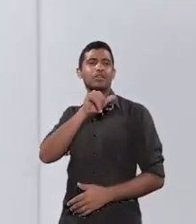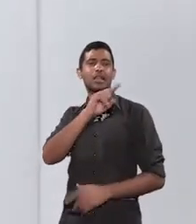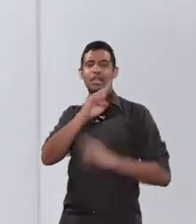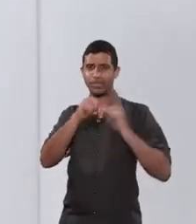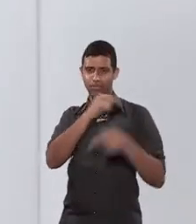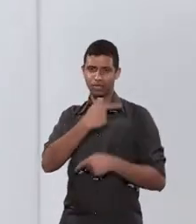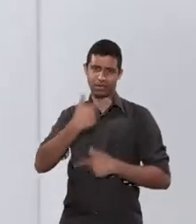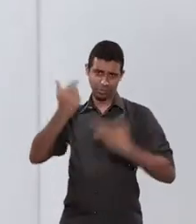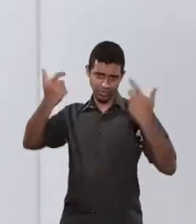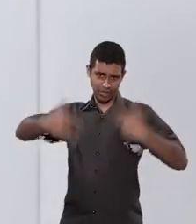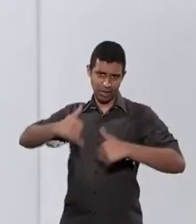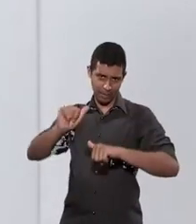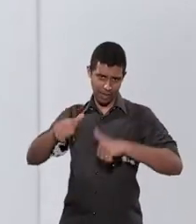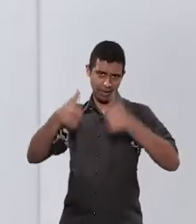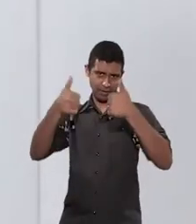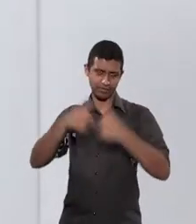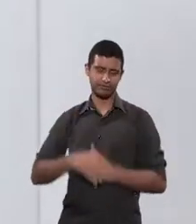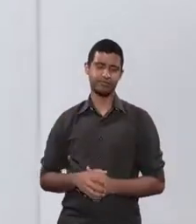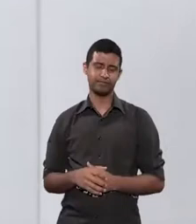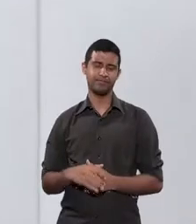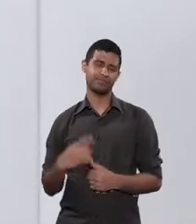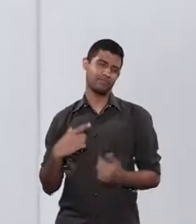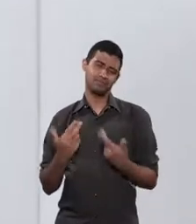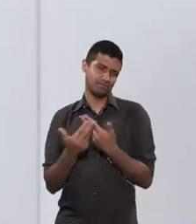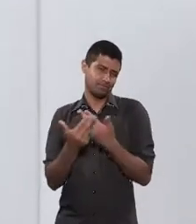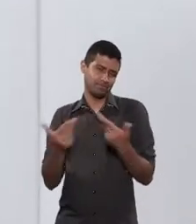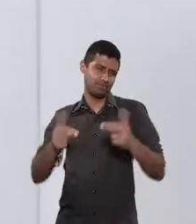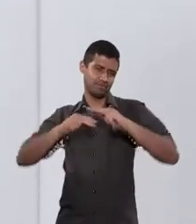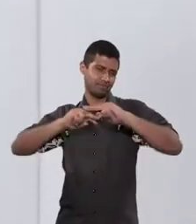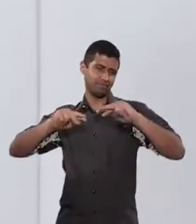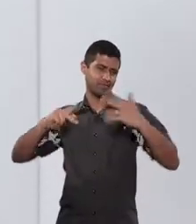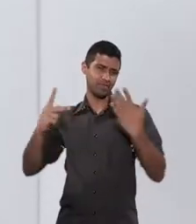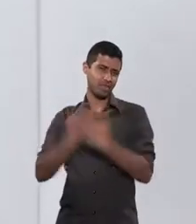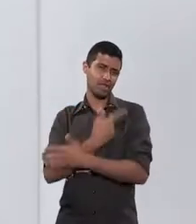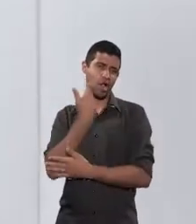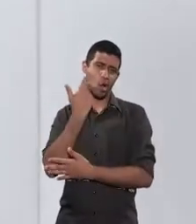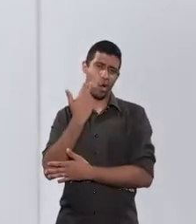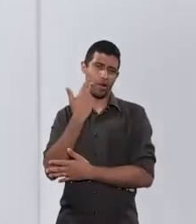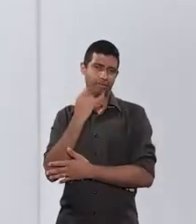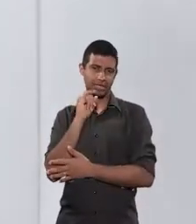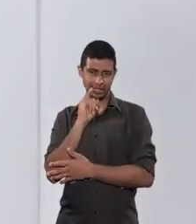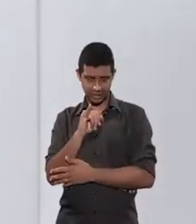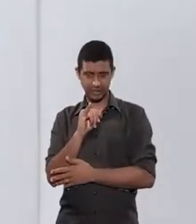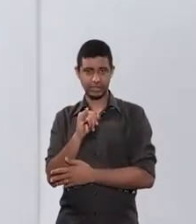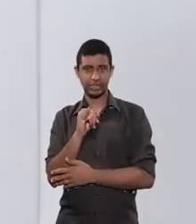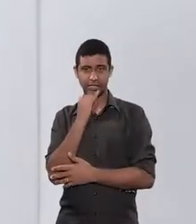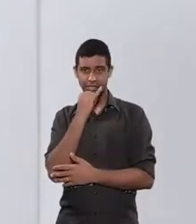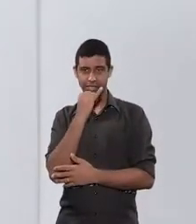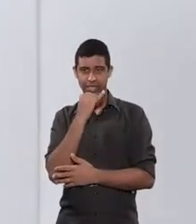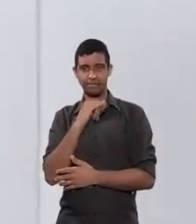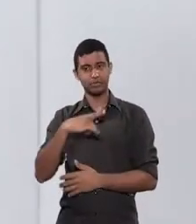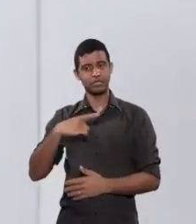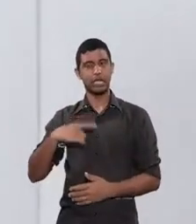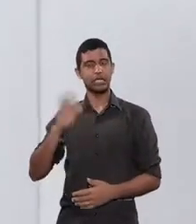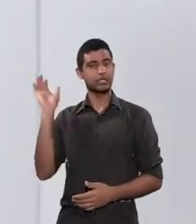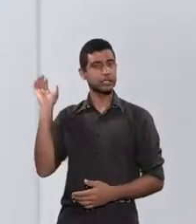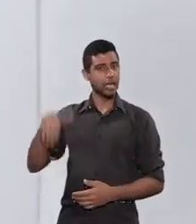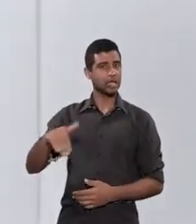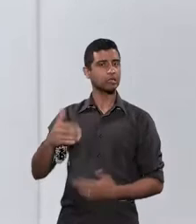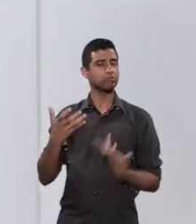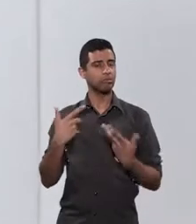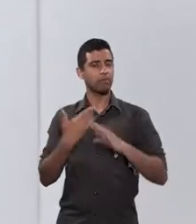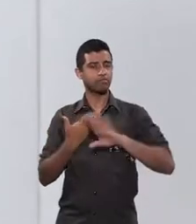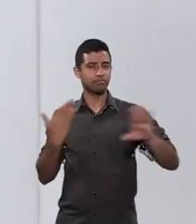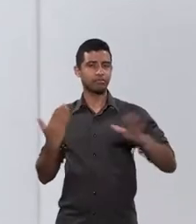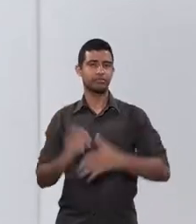Isso são essas práticas e outras coisas que acontecem naturalmente quando há essa intenção de afastar.